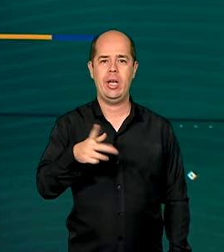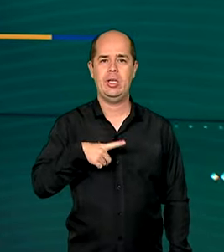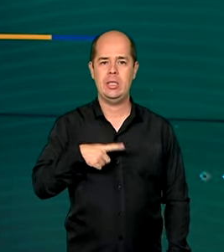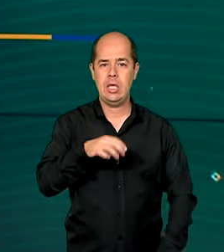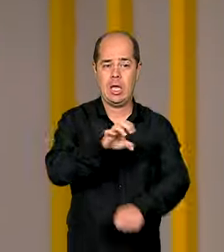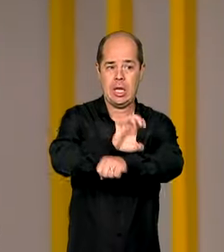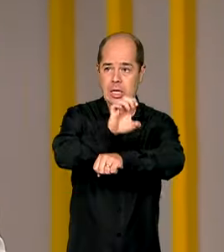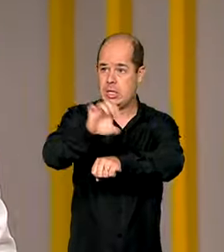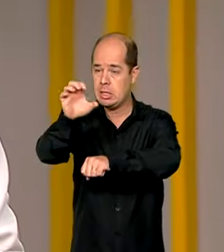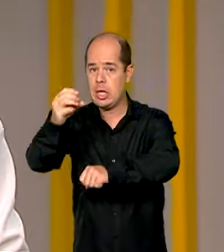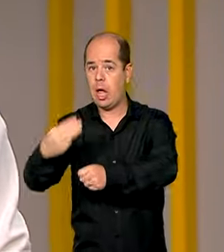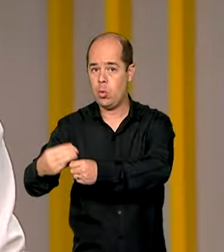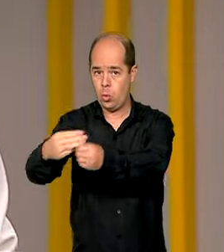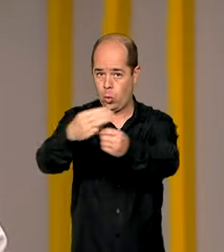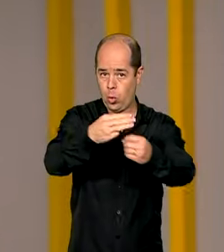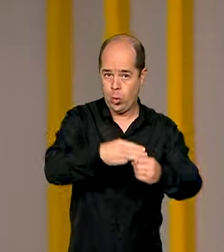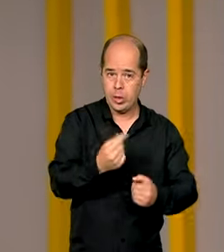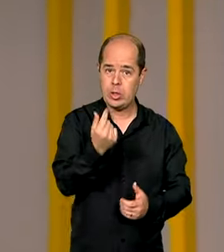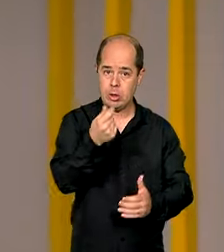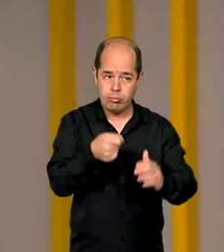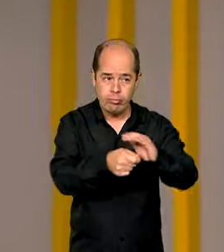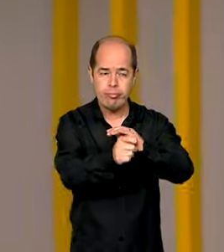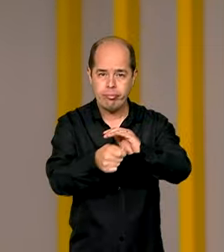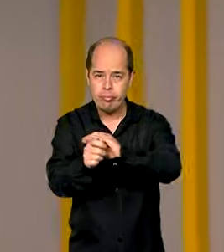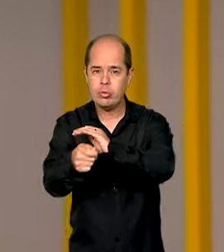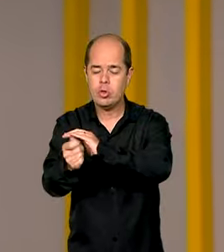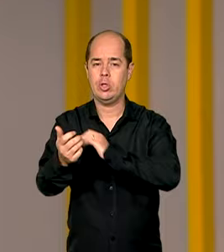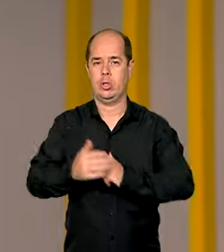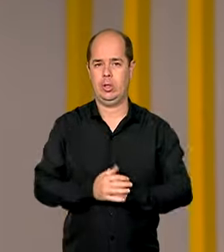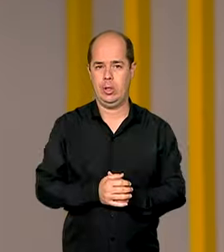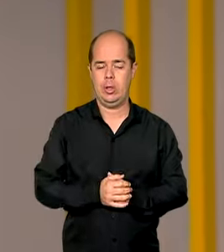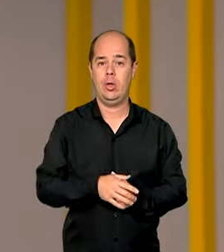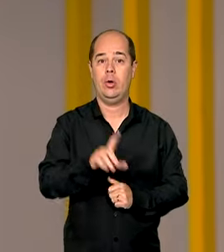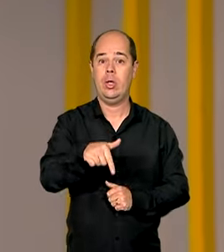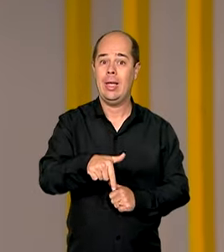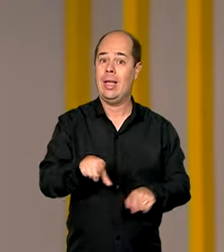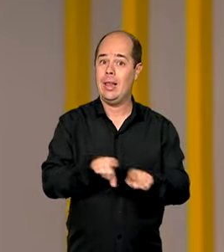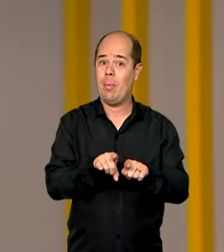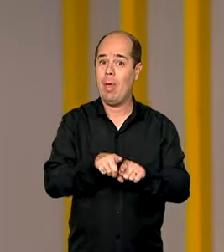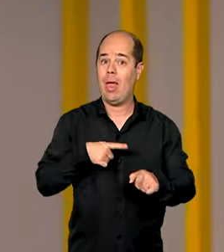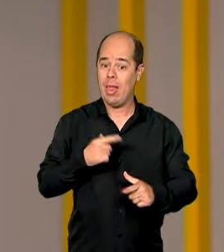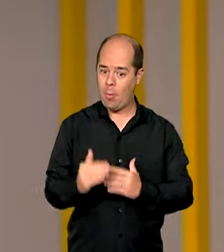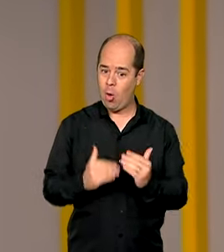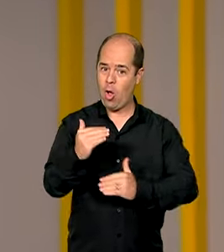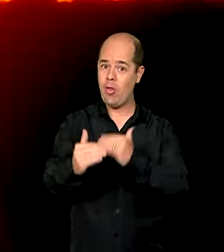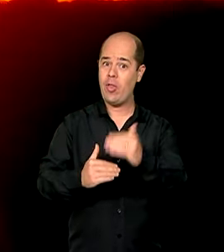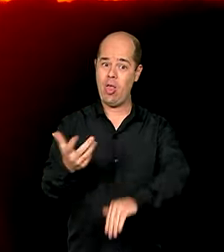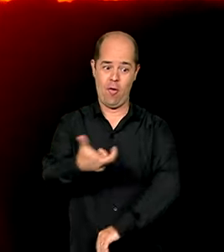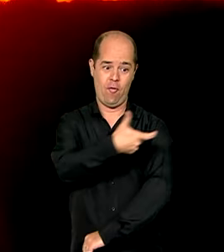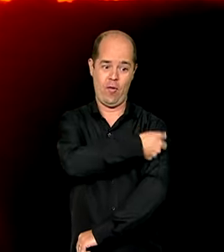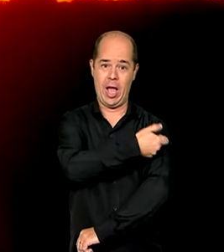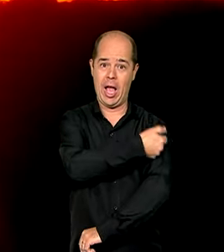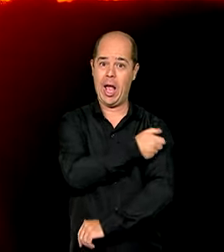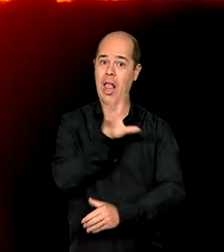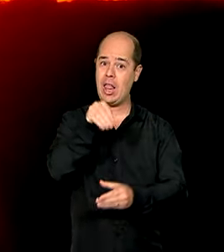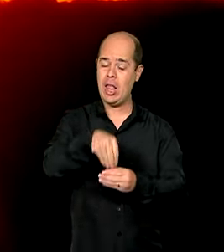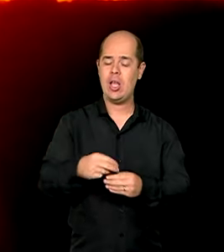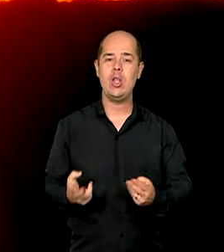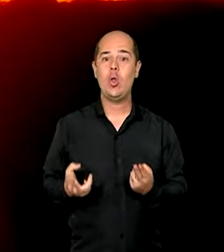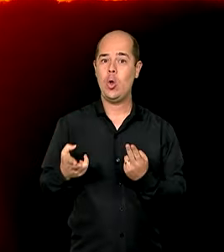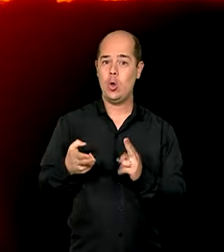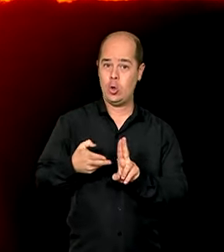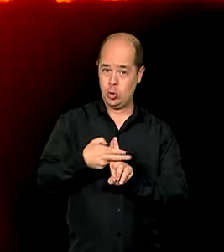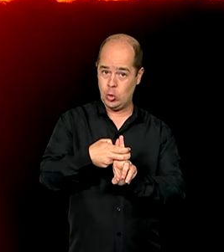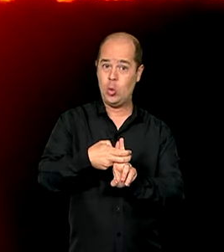municípios. E o processo para oferecer uma vacina no SUS está acelerado. Nem só de